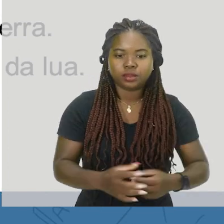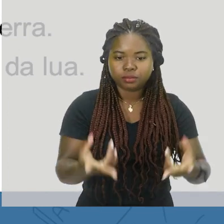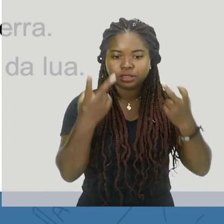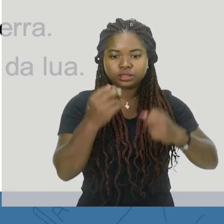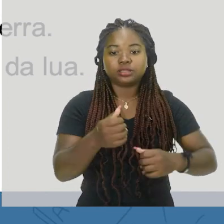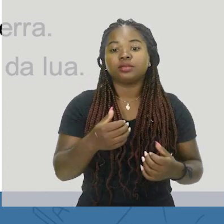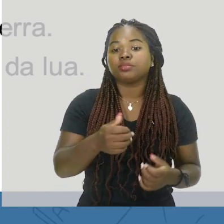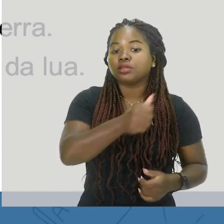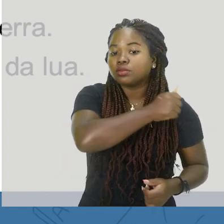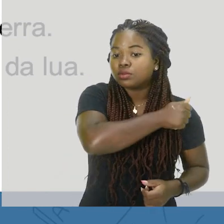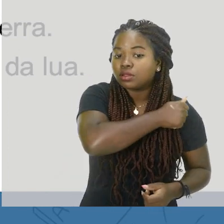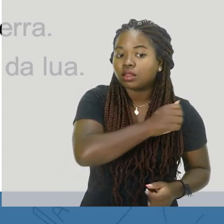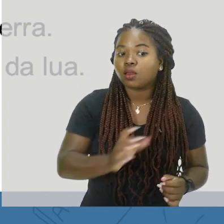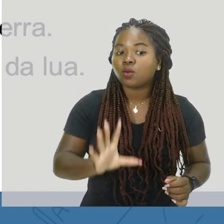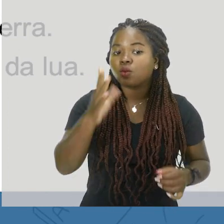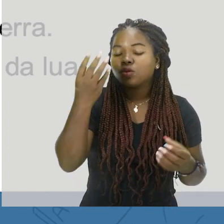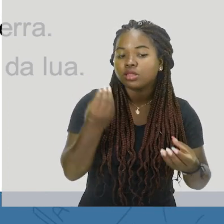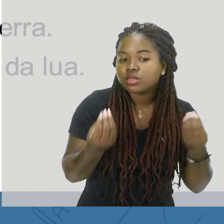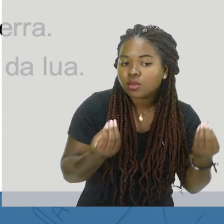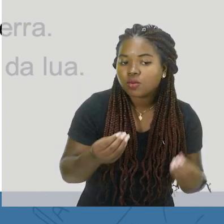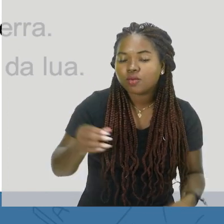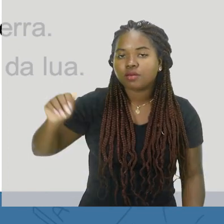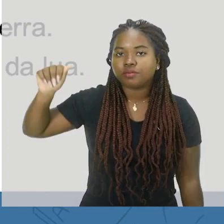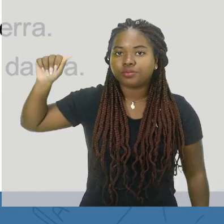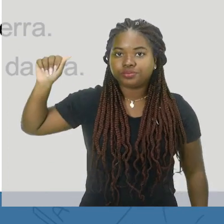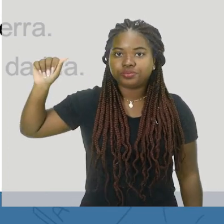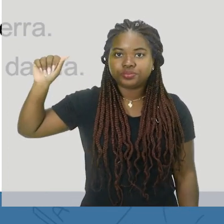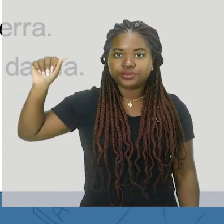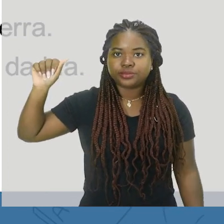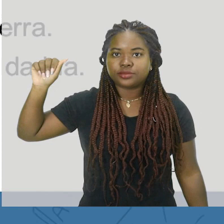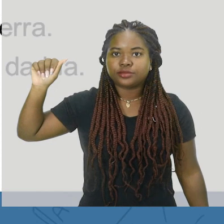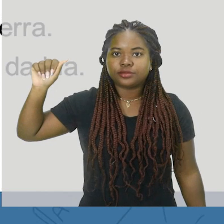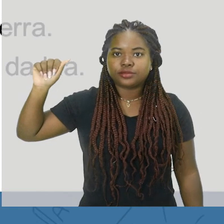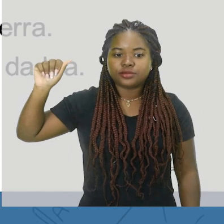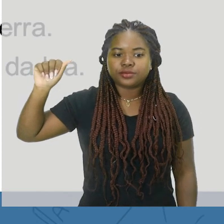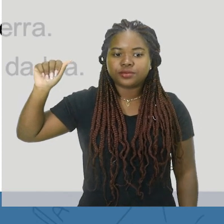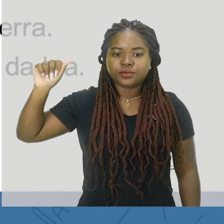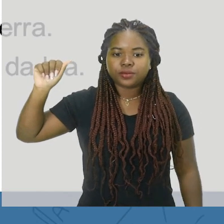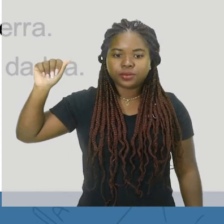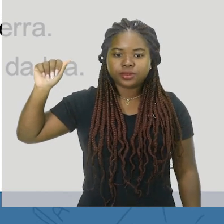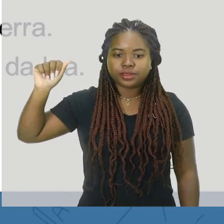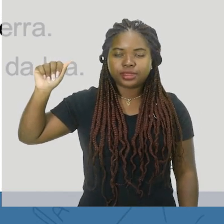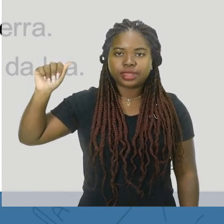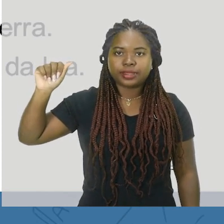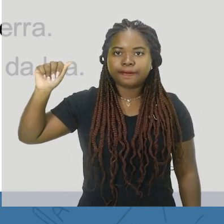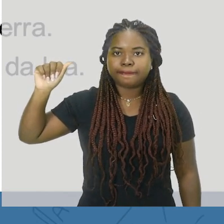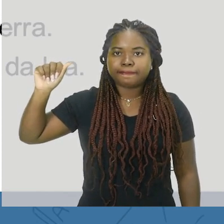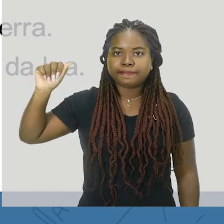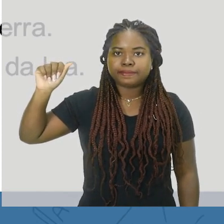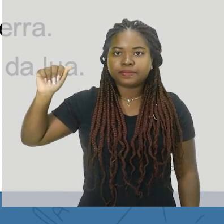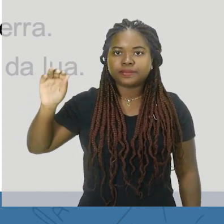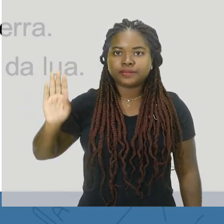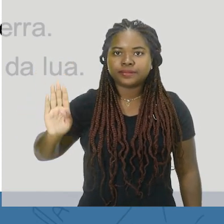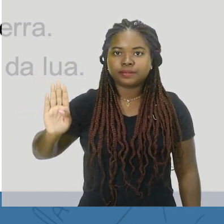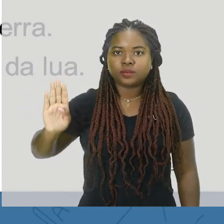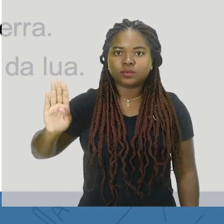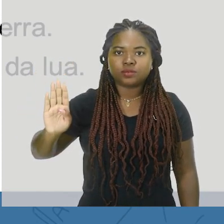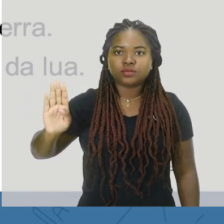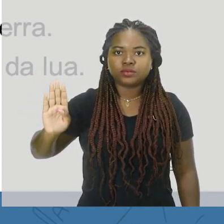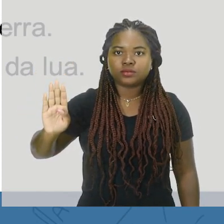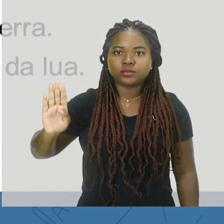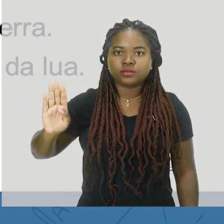em razão de, letra A, Eclipses noturnos serem imperceptíveis à Terra, letra B.